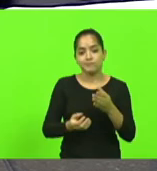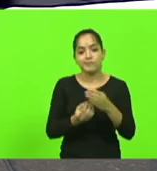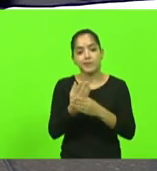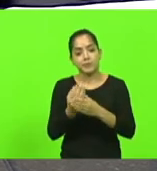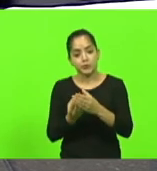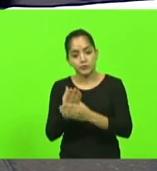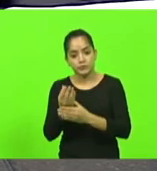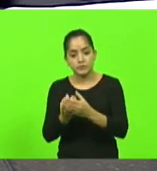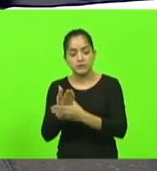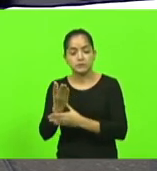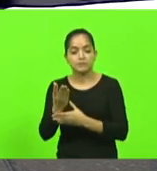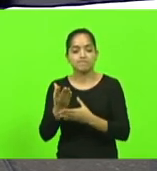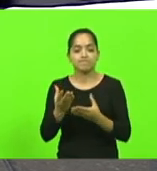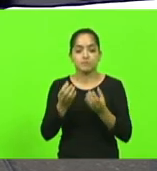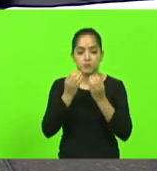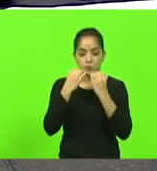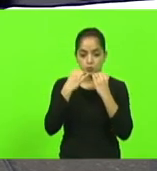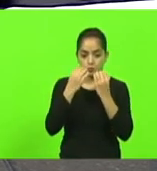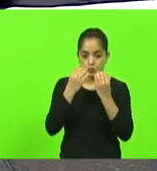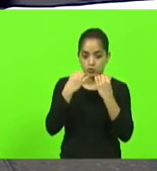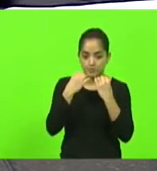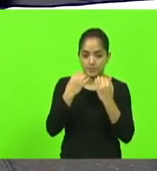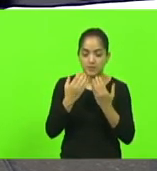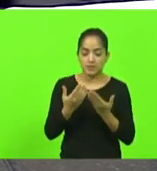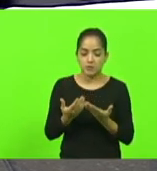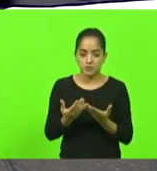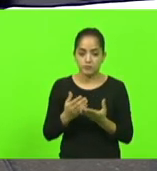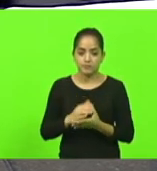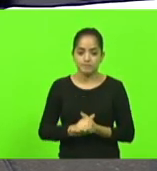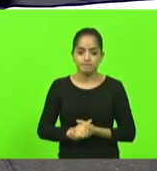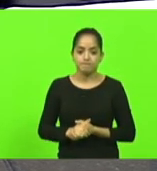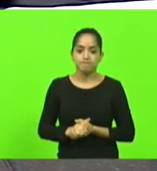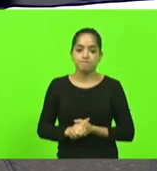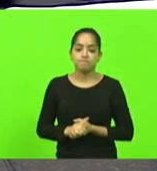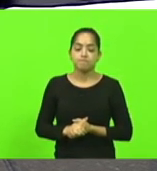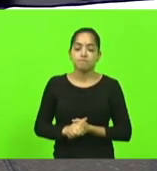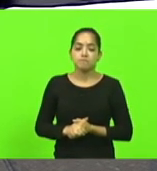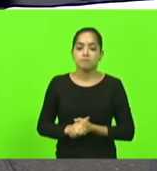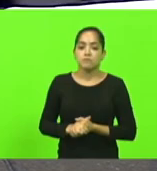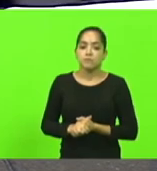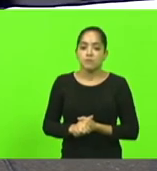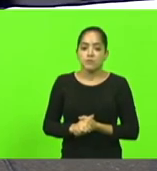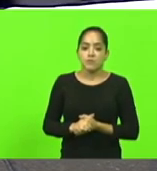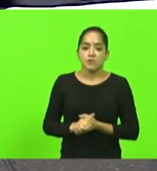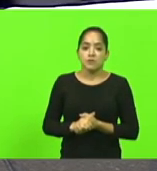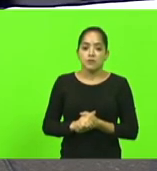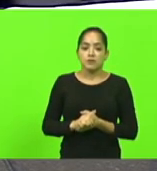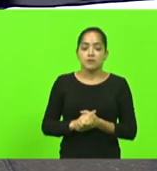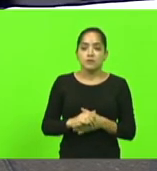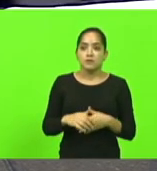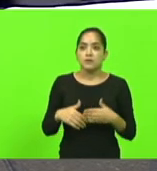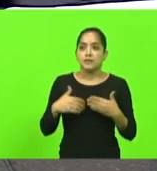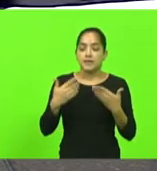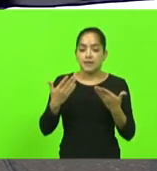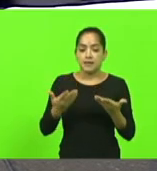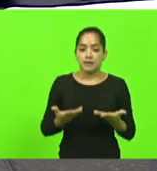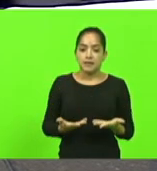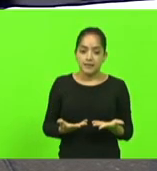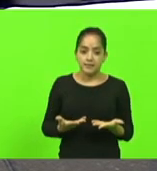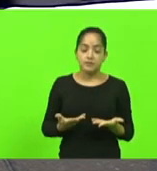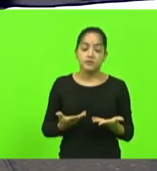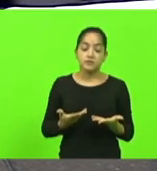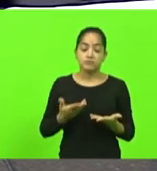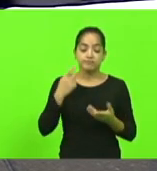safra de milho 2020 2021 e além de ter uma grande